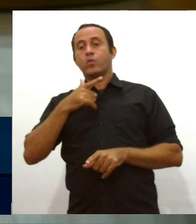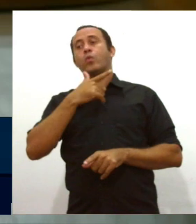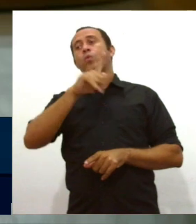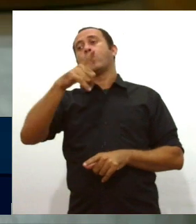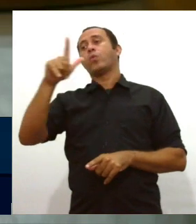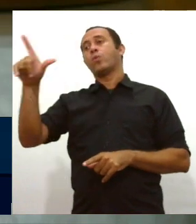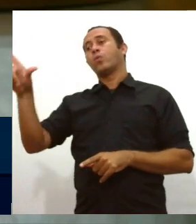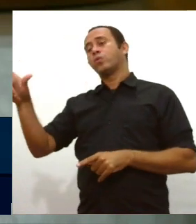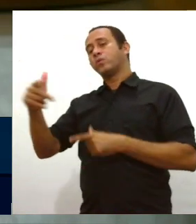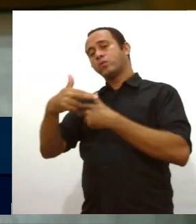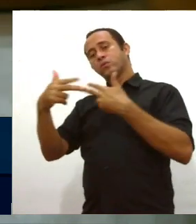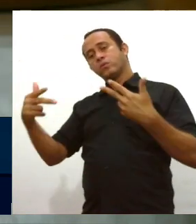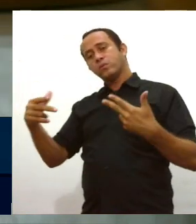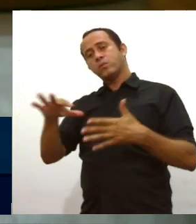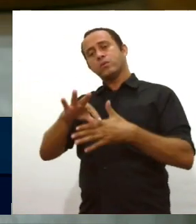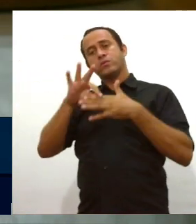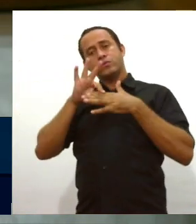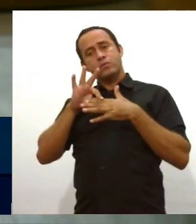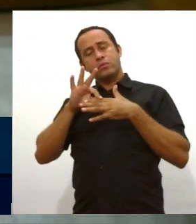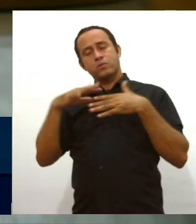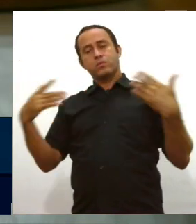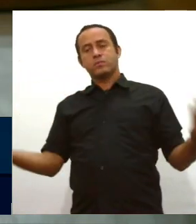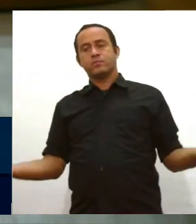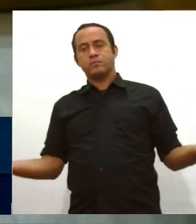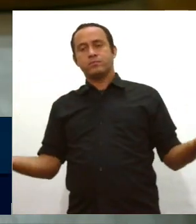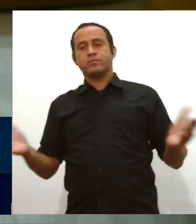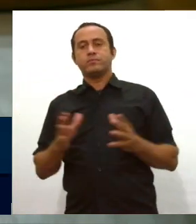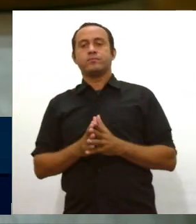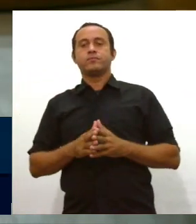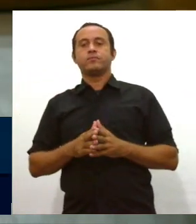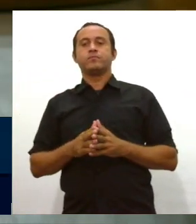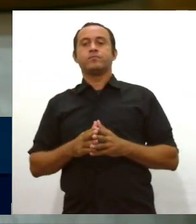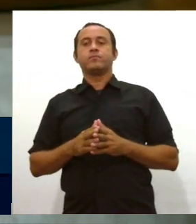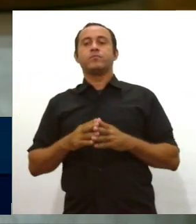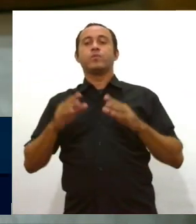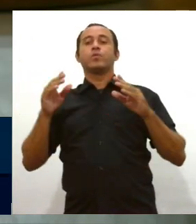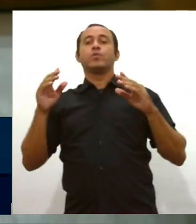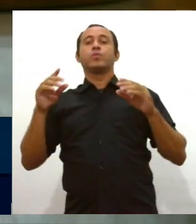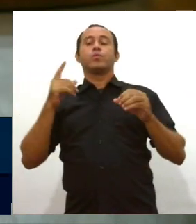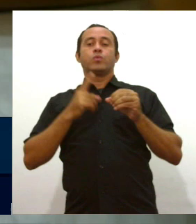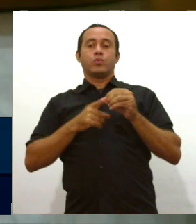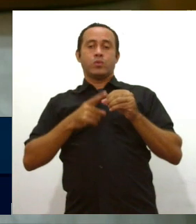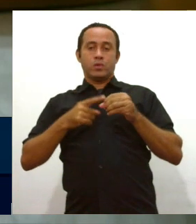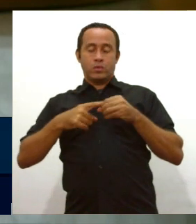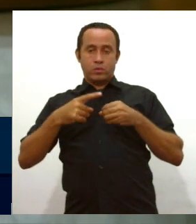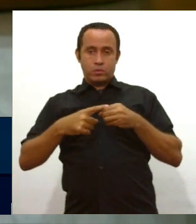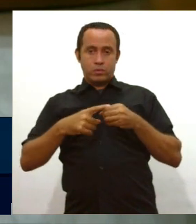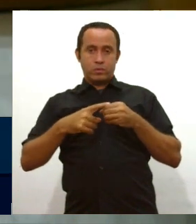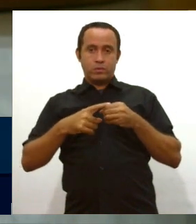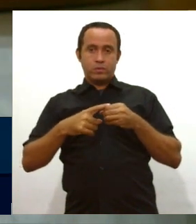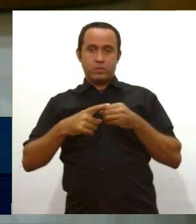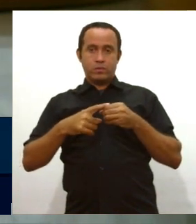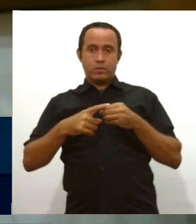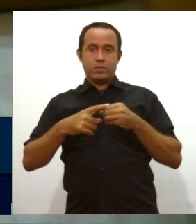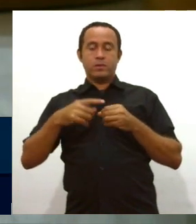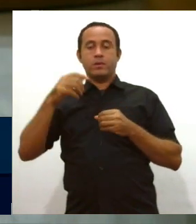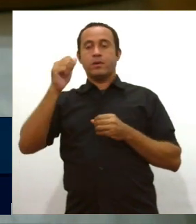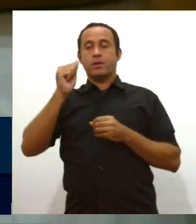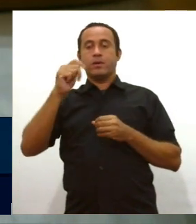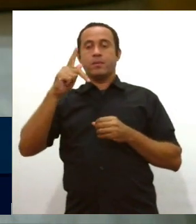alternativas. Em Nossa Senhora Aparecida, no dia de ontem, 7 de setembro, o dia da Independência,